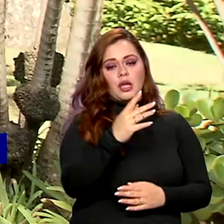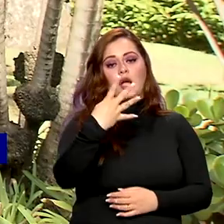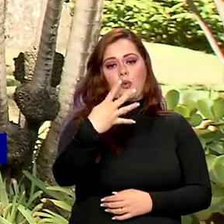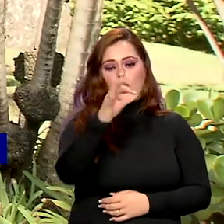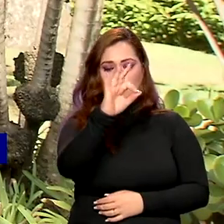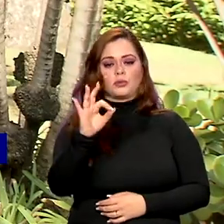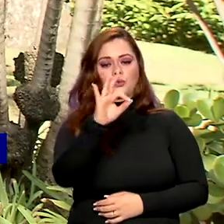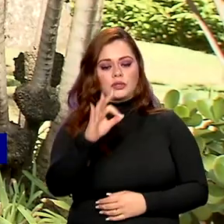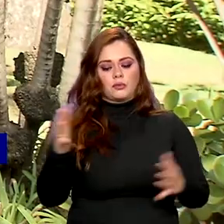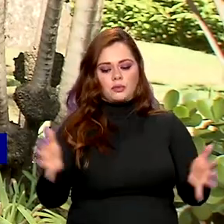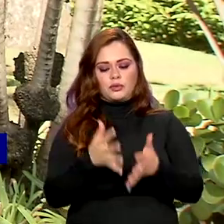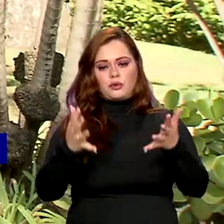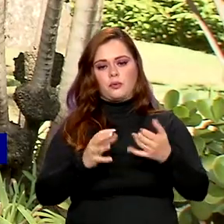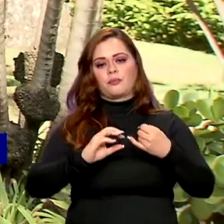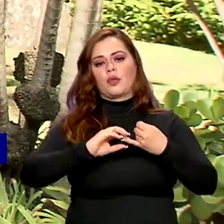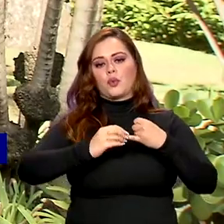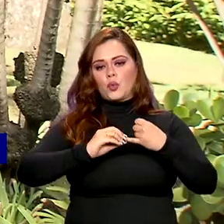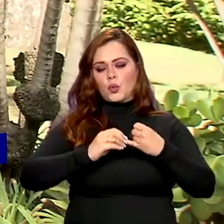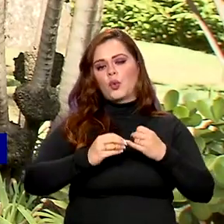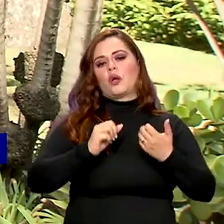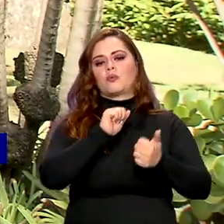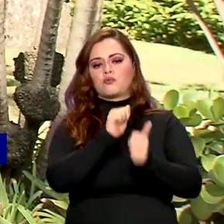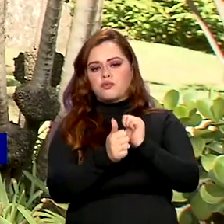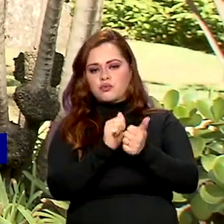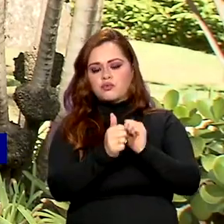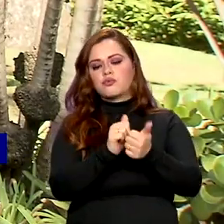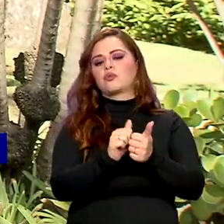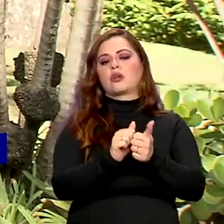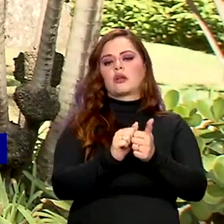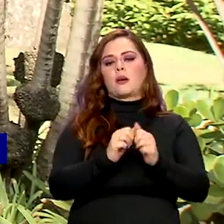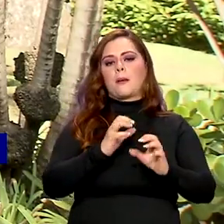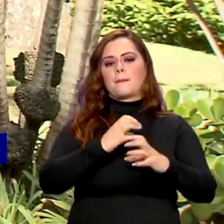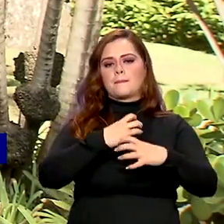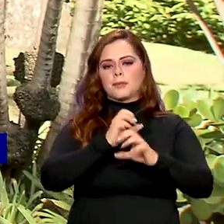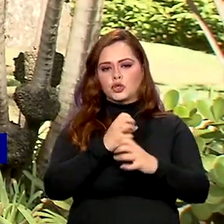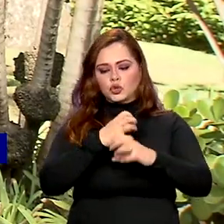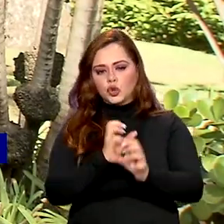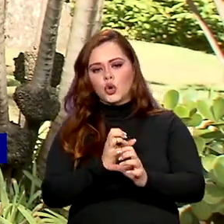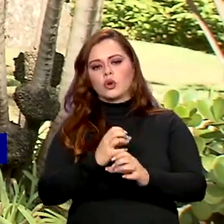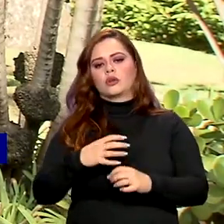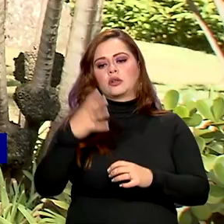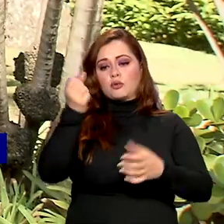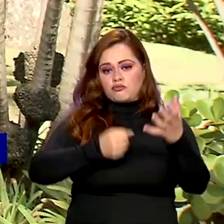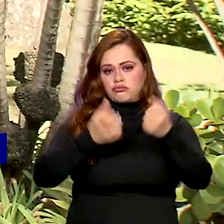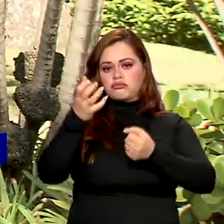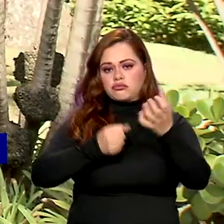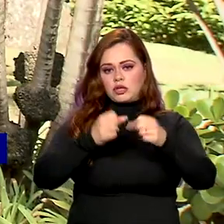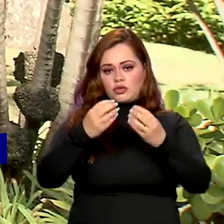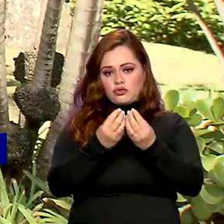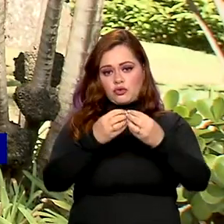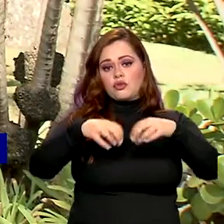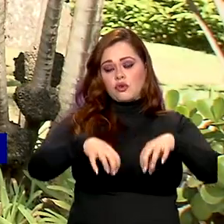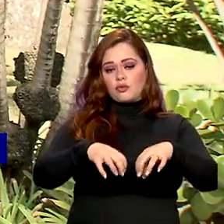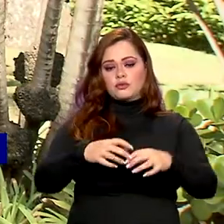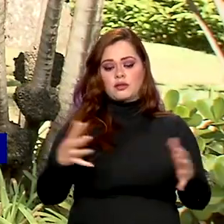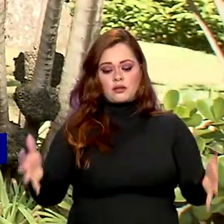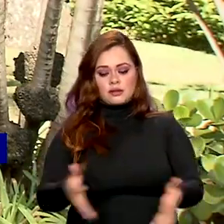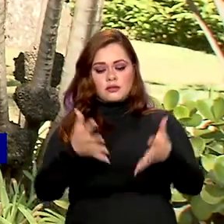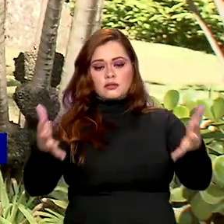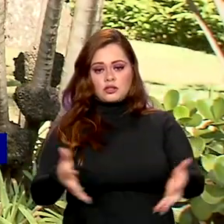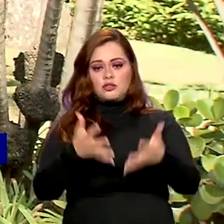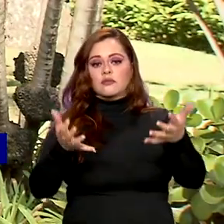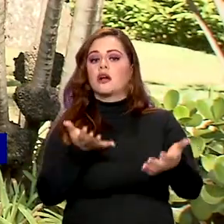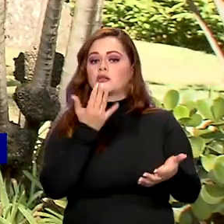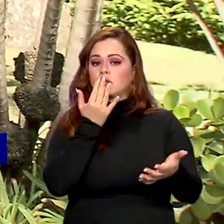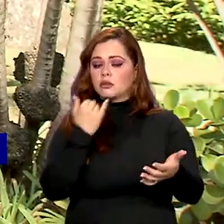de alimentos como arroz, feijão, tomate, mandioca, leite e ovos. A ideia é incentivar a produção de alimentos